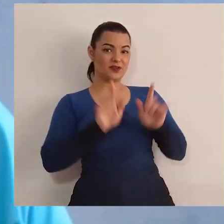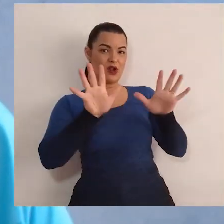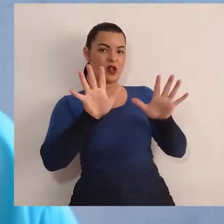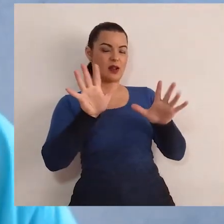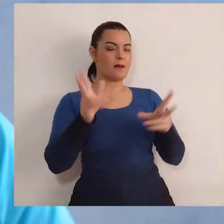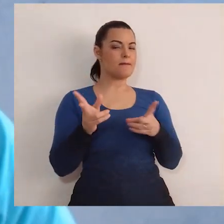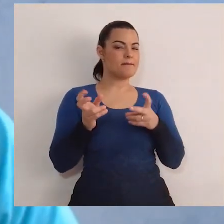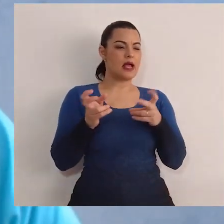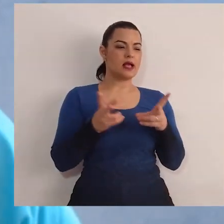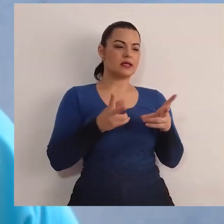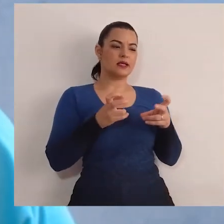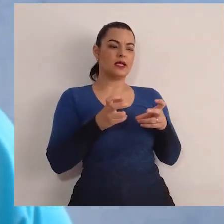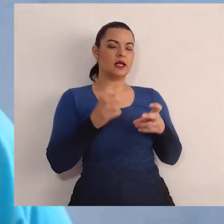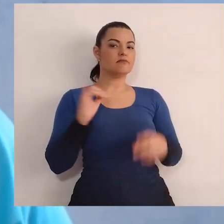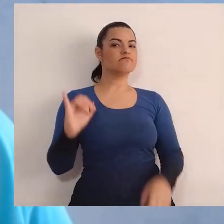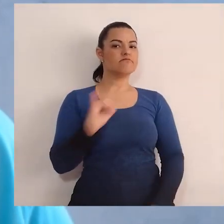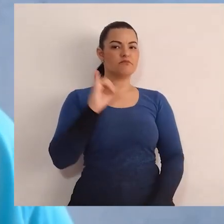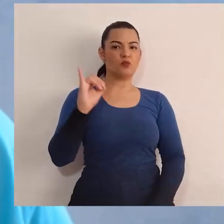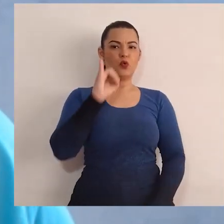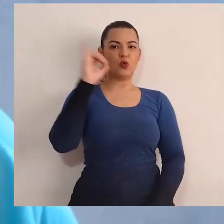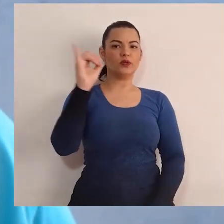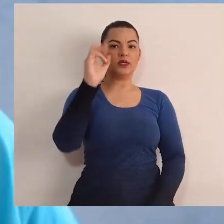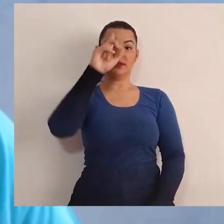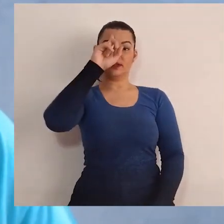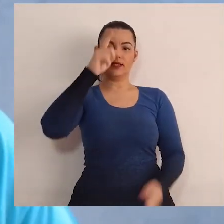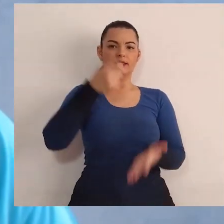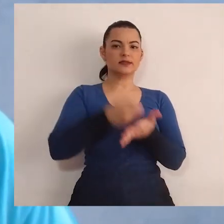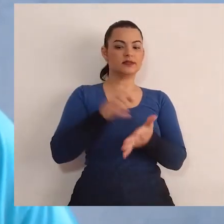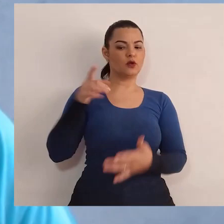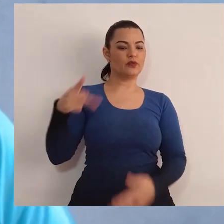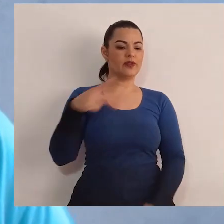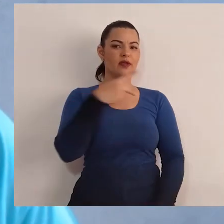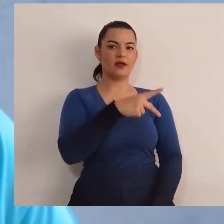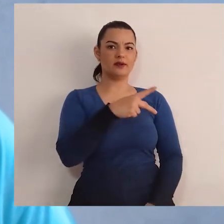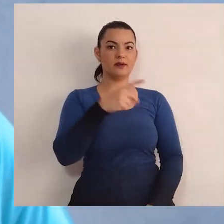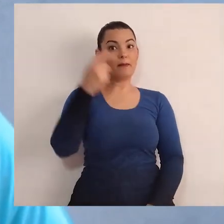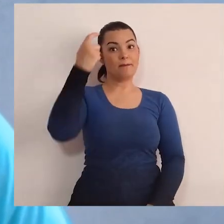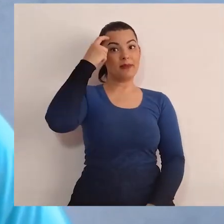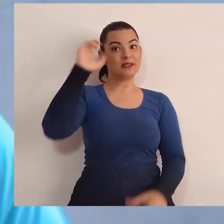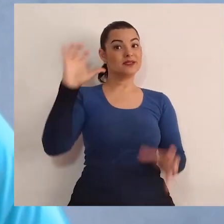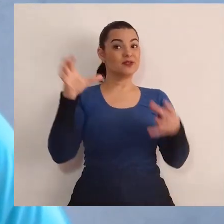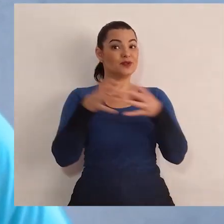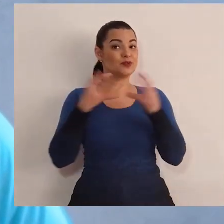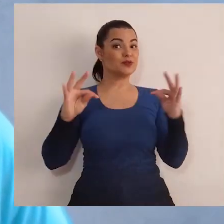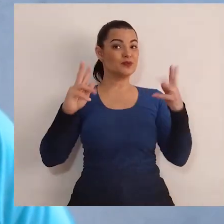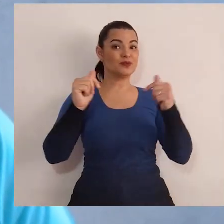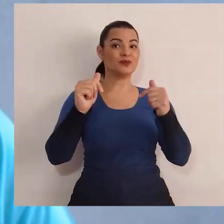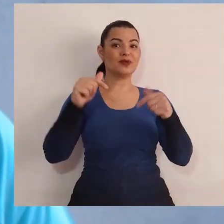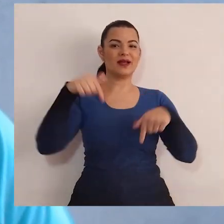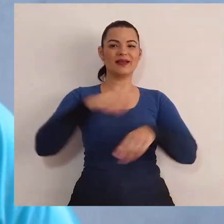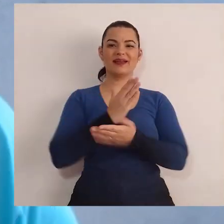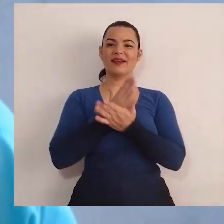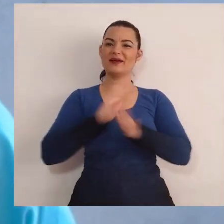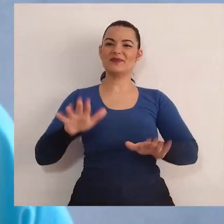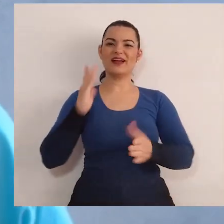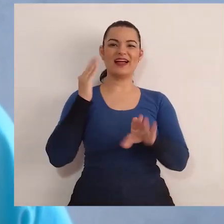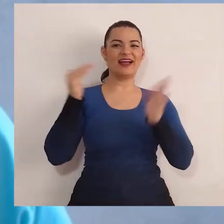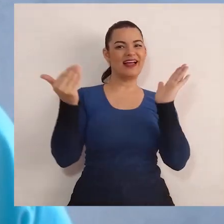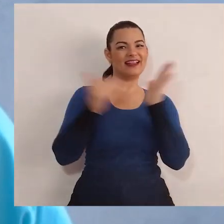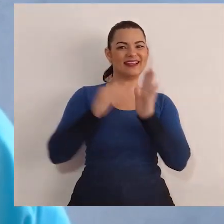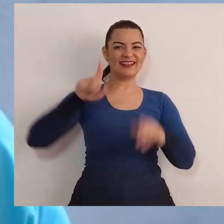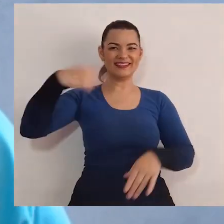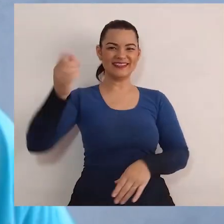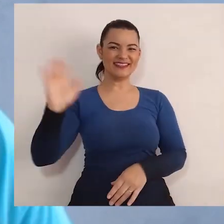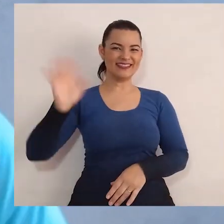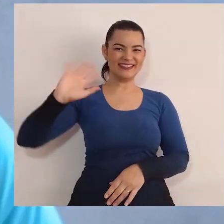cidade e percebam a importância dessas decisões pensando sempre no coletivo. Tá bom? Nós ficamos